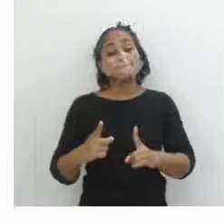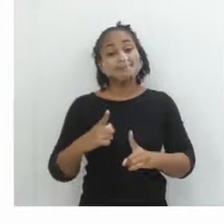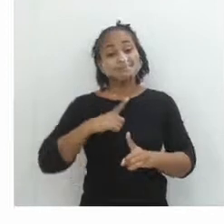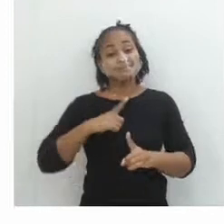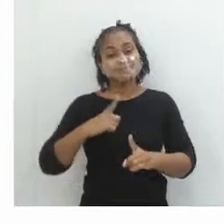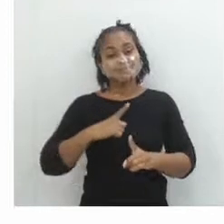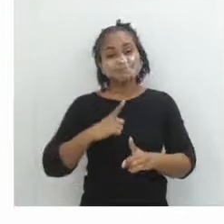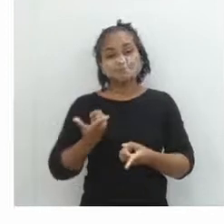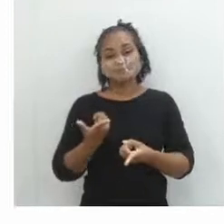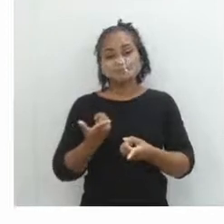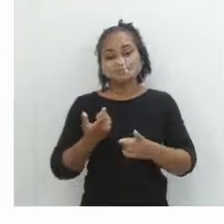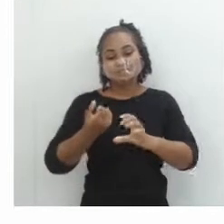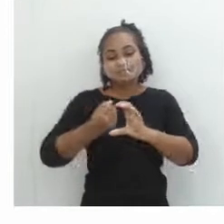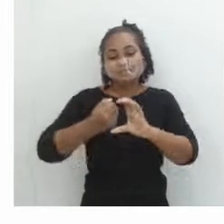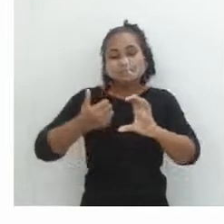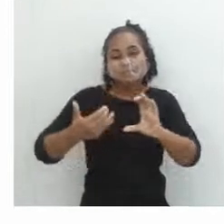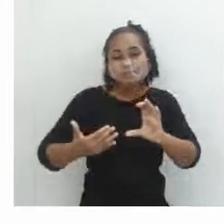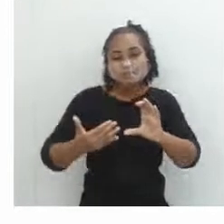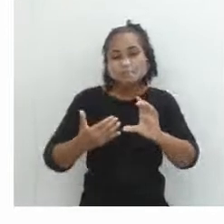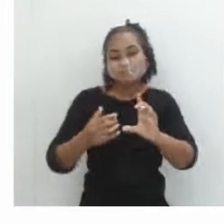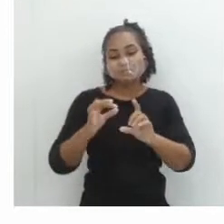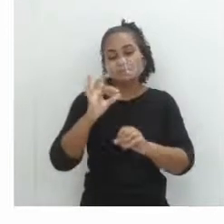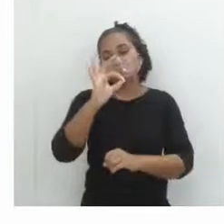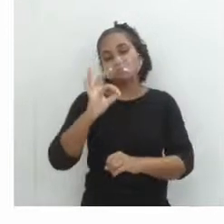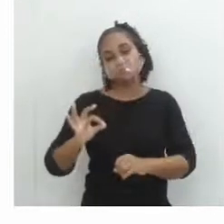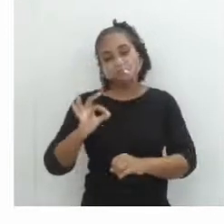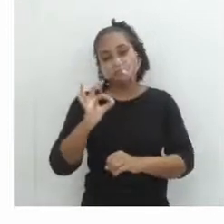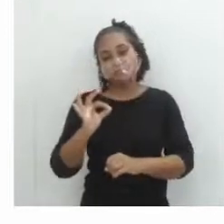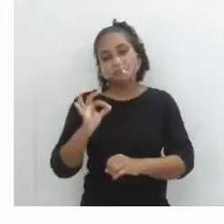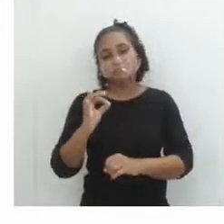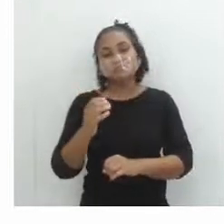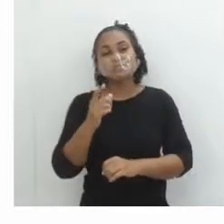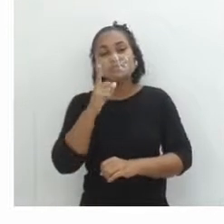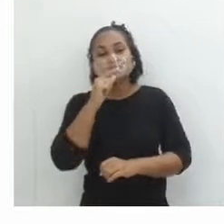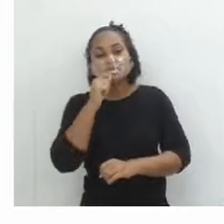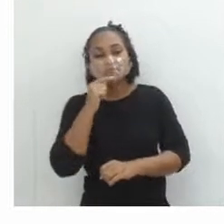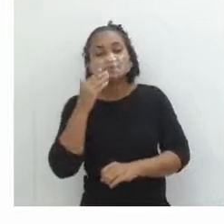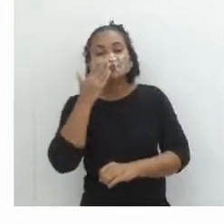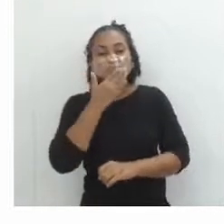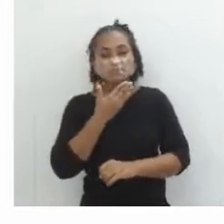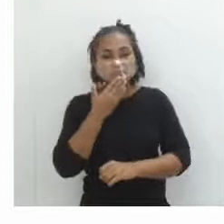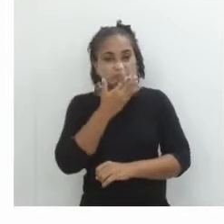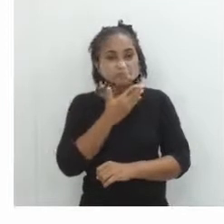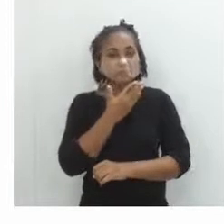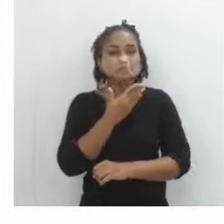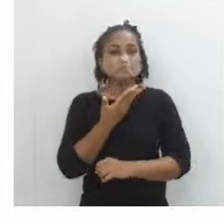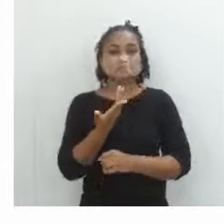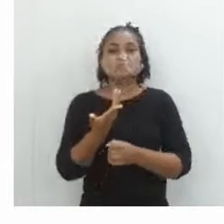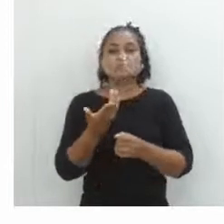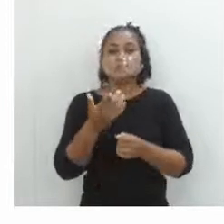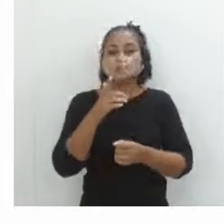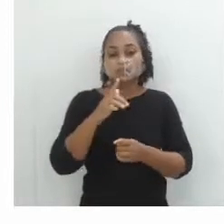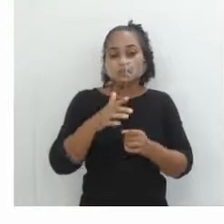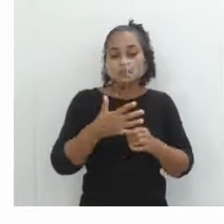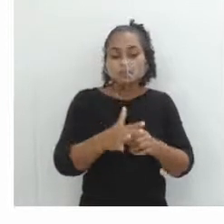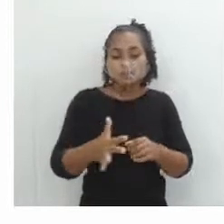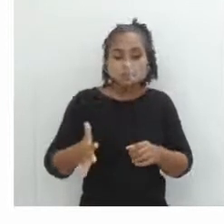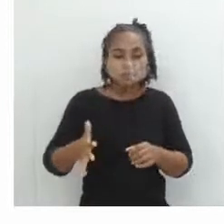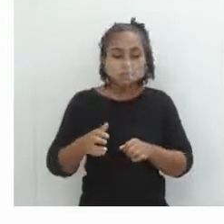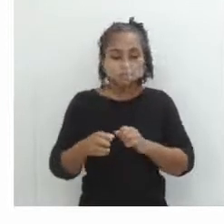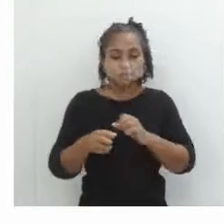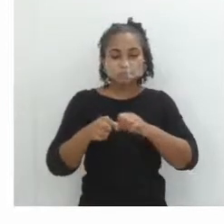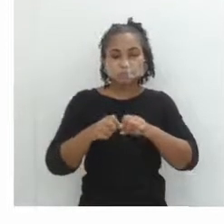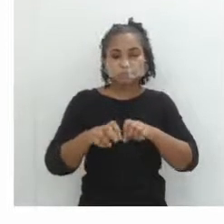não apresenta uma quantidade tão baixa do que a água doce. E aí, eles são encontrados em mangues, estuários